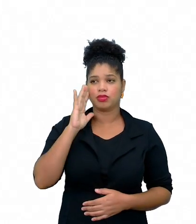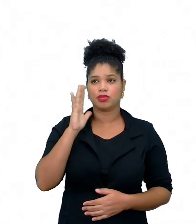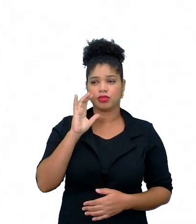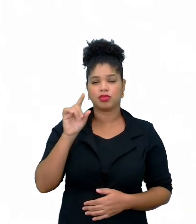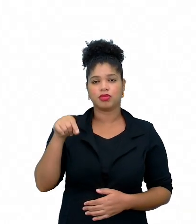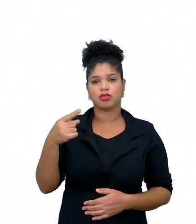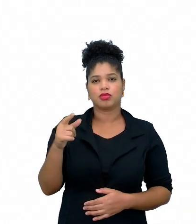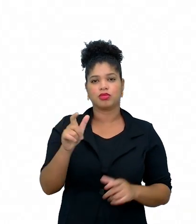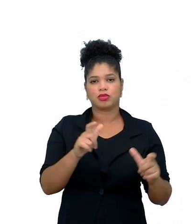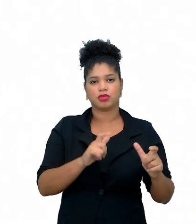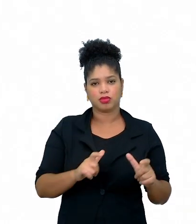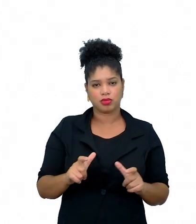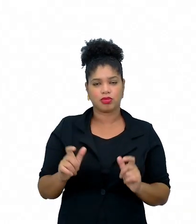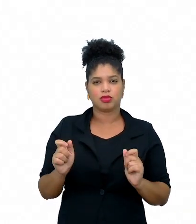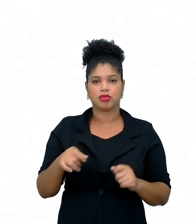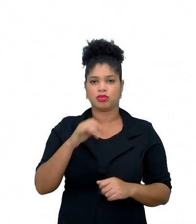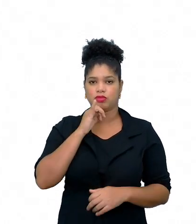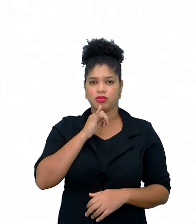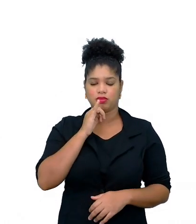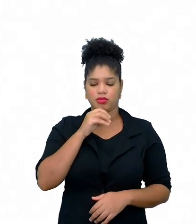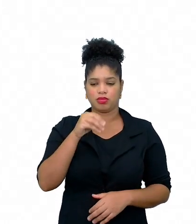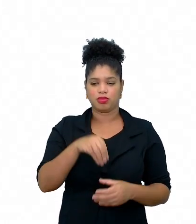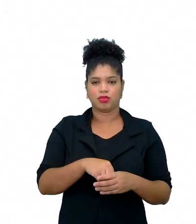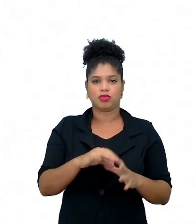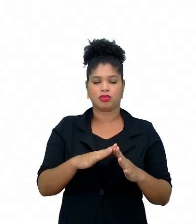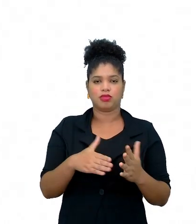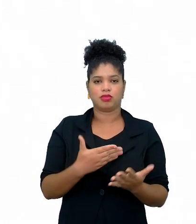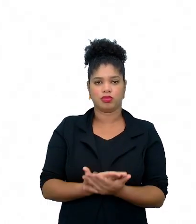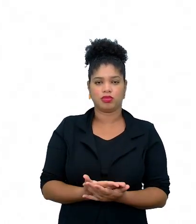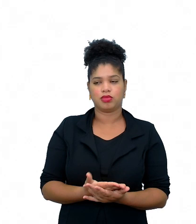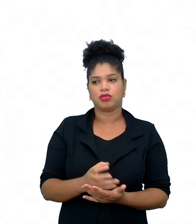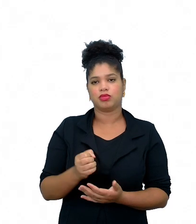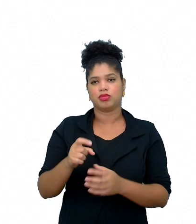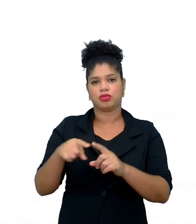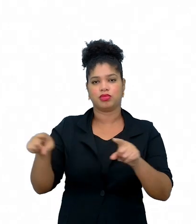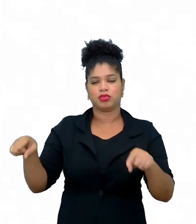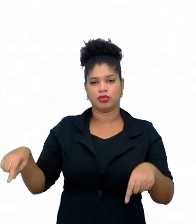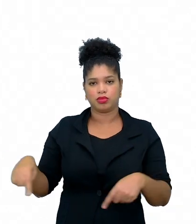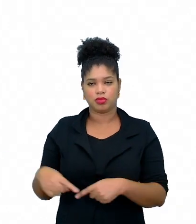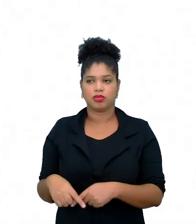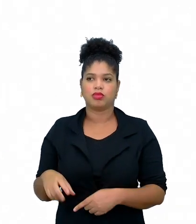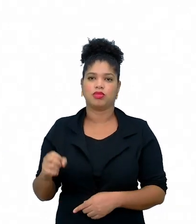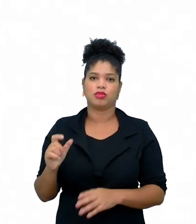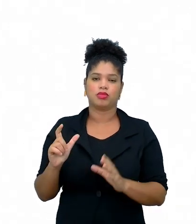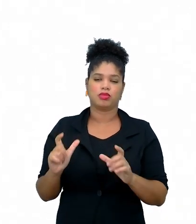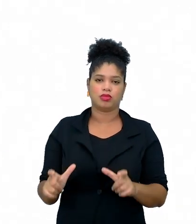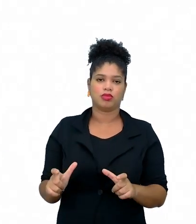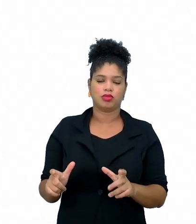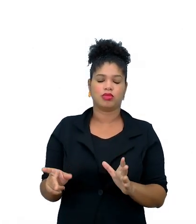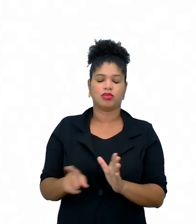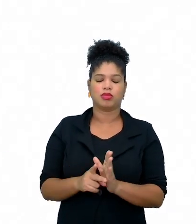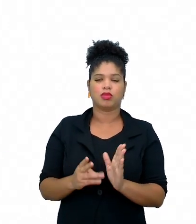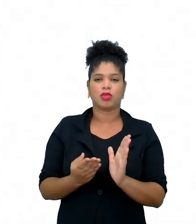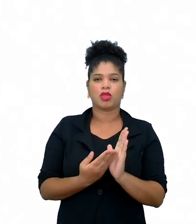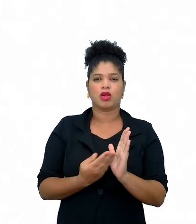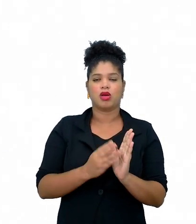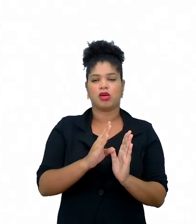outros espaços, ah, naquele saguão da minha escola, na quadra, na biblioteca, no jardim,